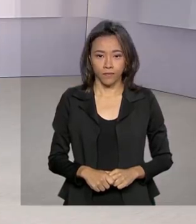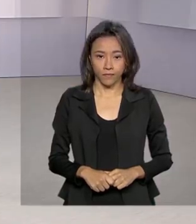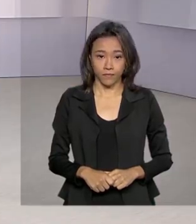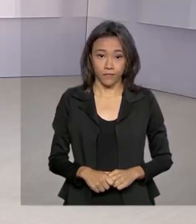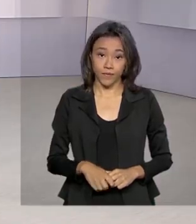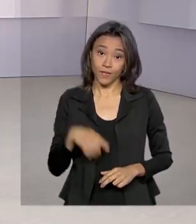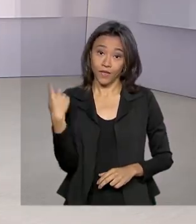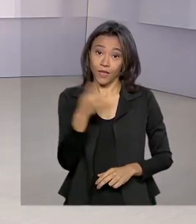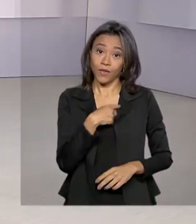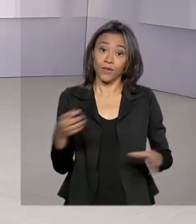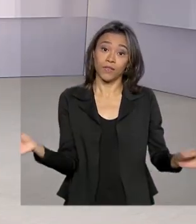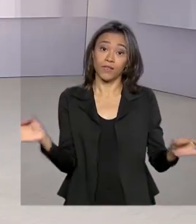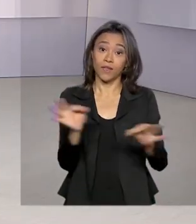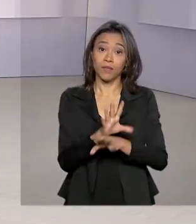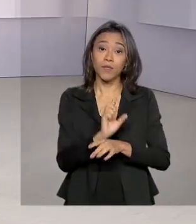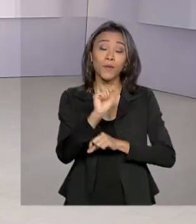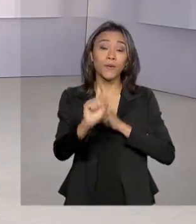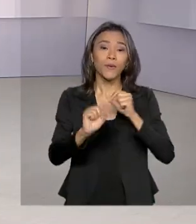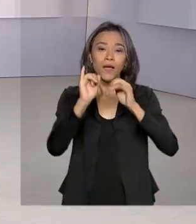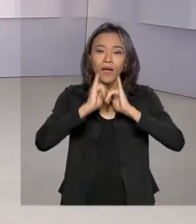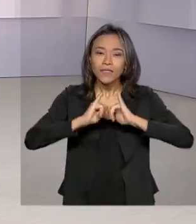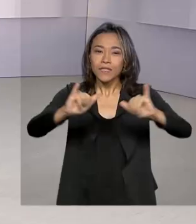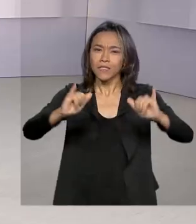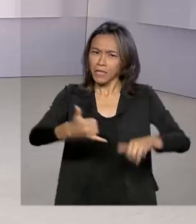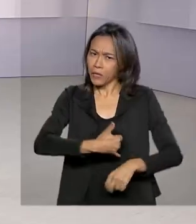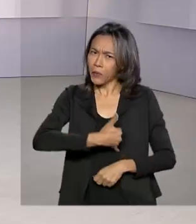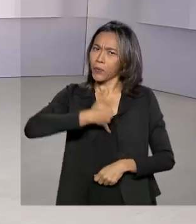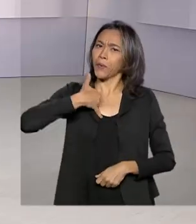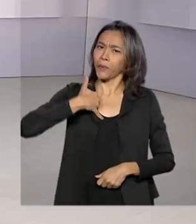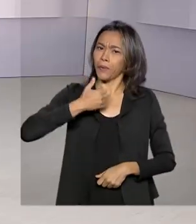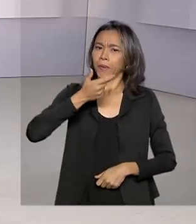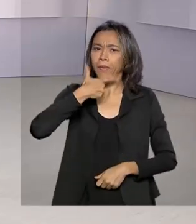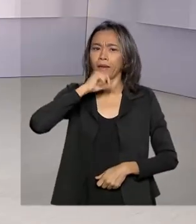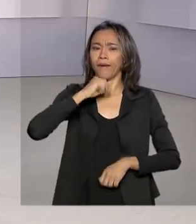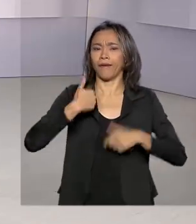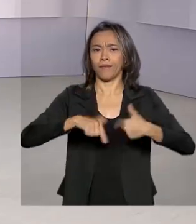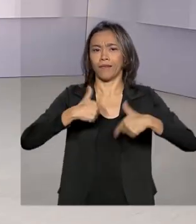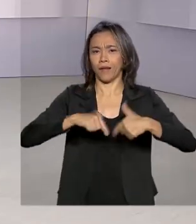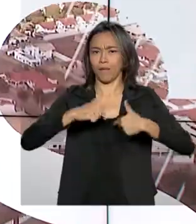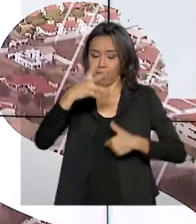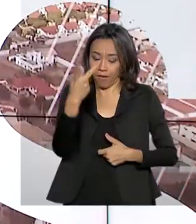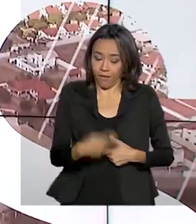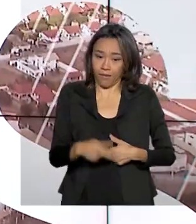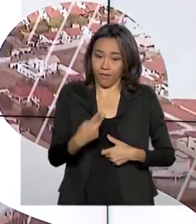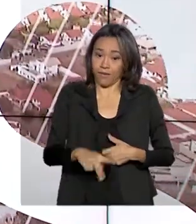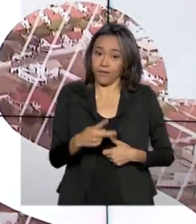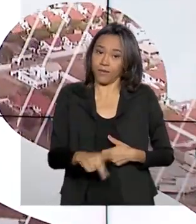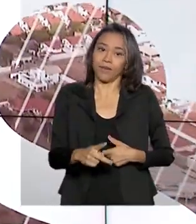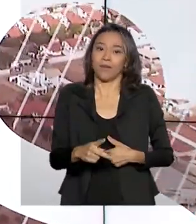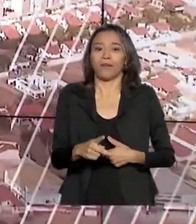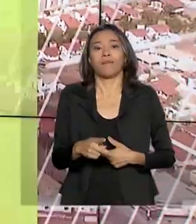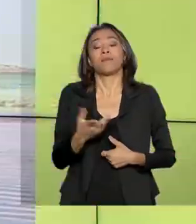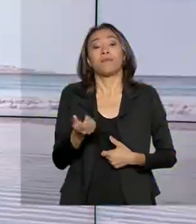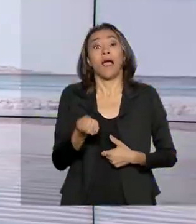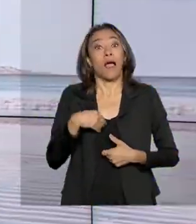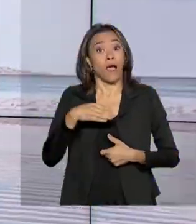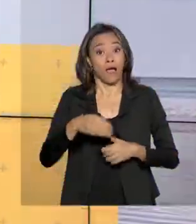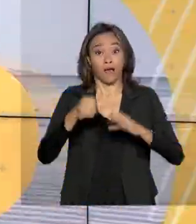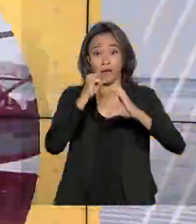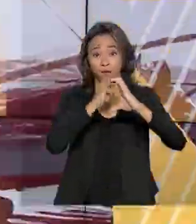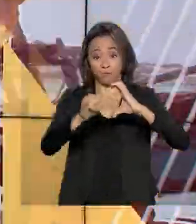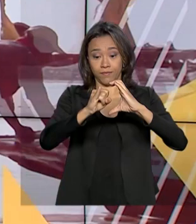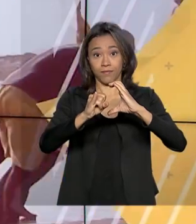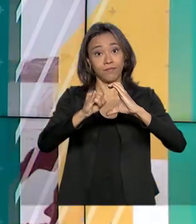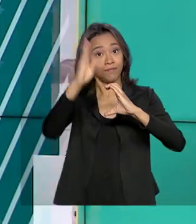E a gente termina com uma notícia que é motivo de orgulho para quem trabalha nesta emissora. A empresa Brasil de Comunicação